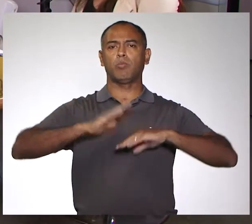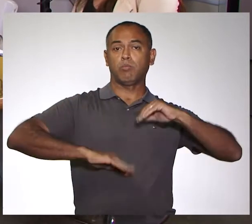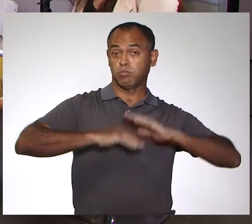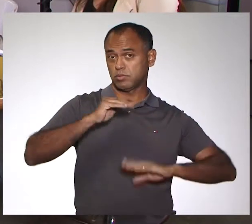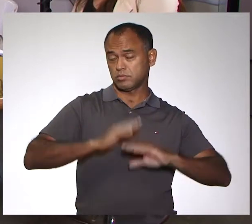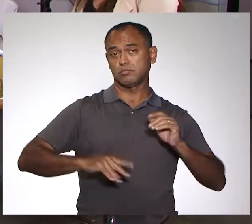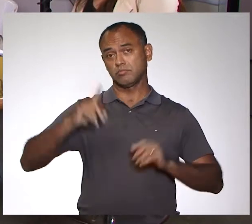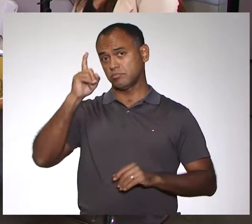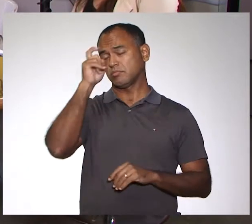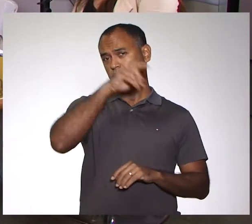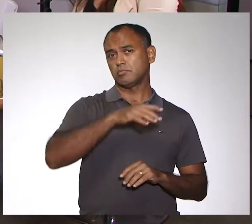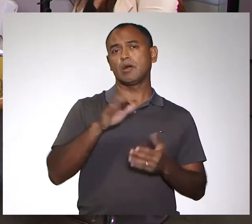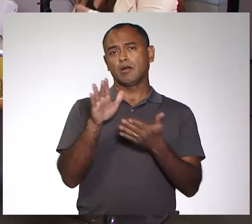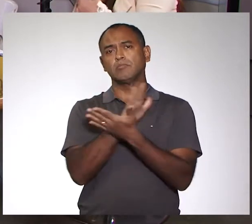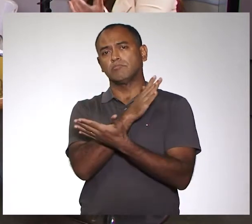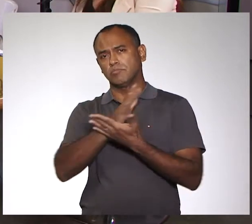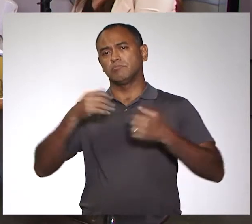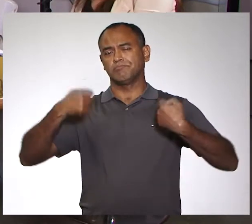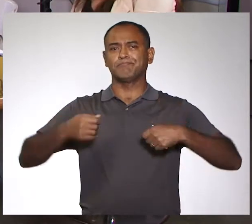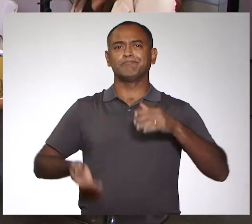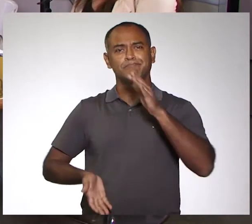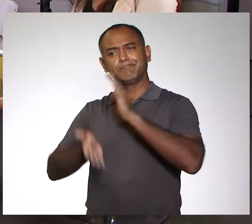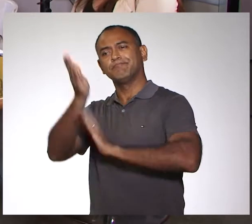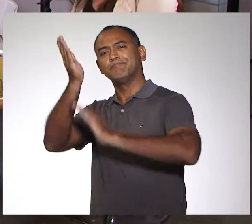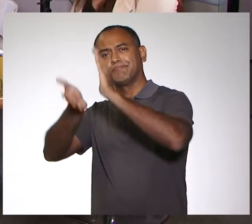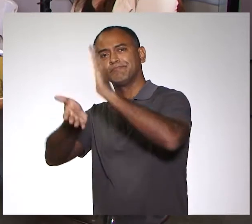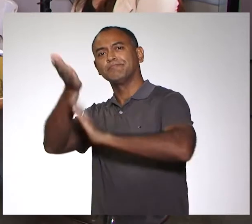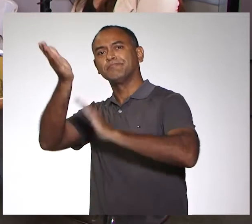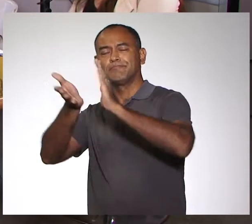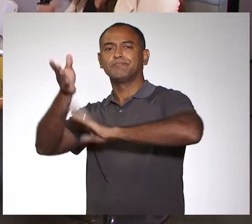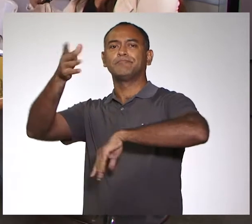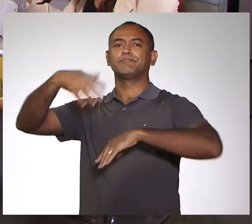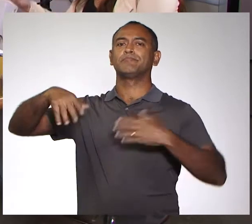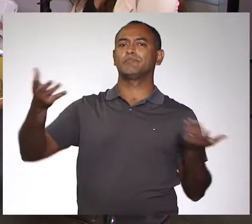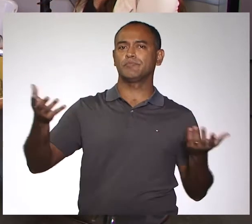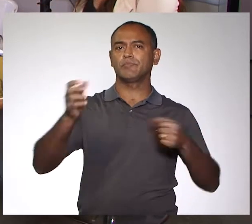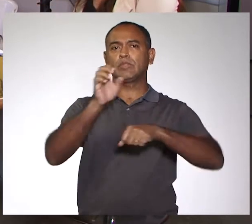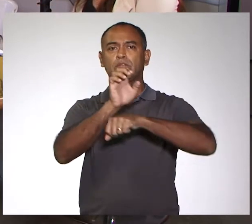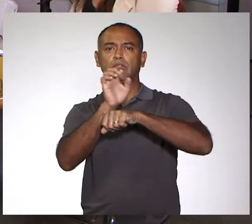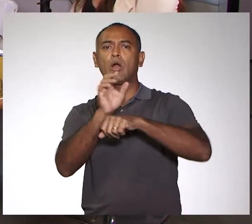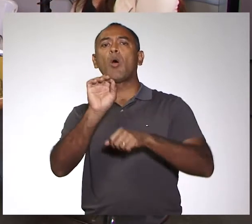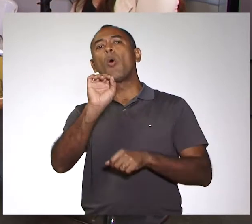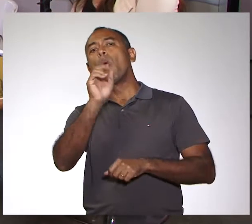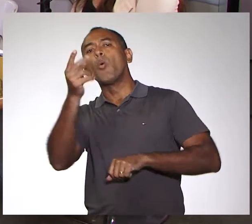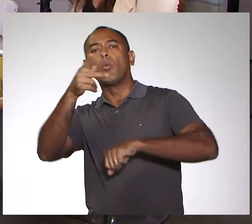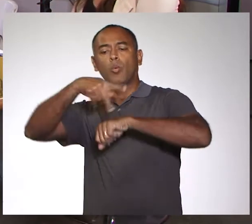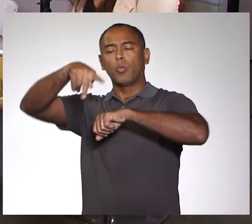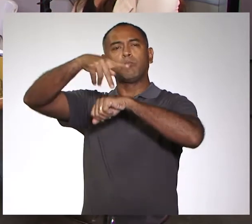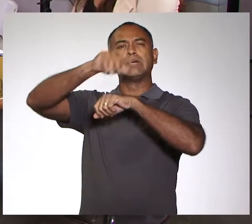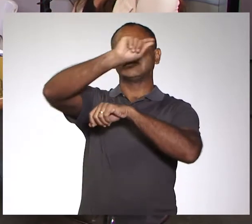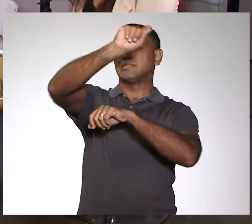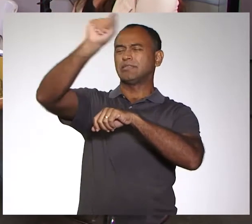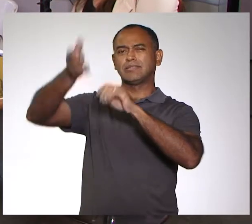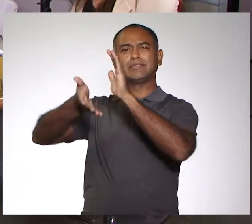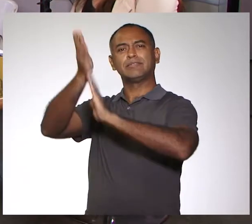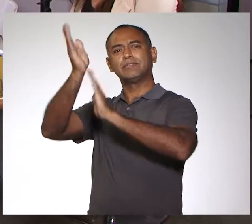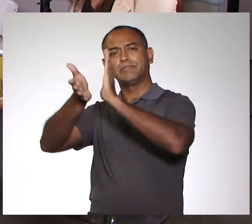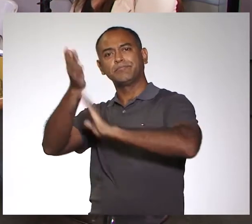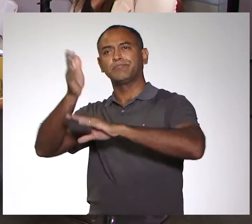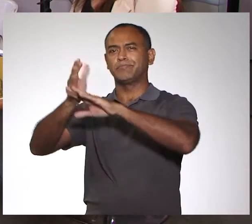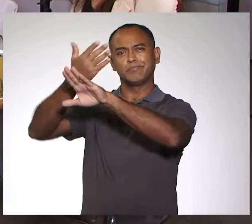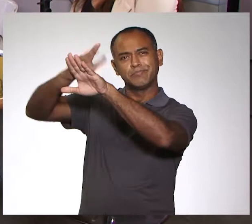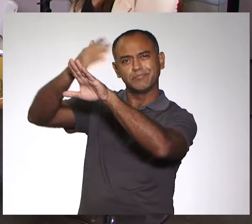Então, muitos profissionais precisam sair fora do estado, precisam, muitas vezes, até sair do país para obter as suas